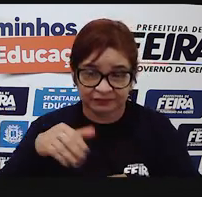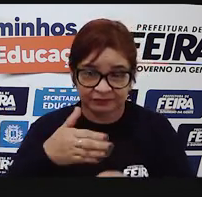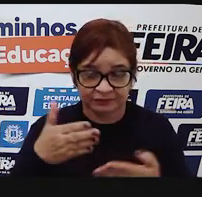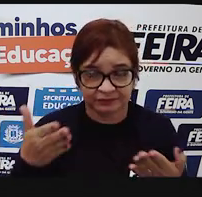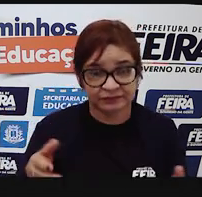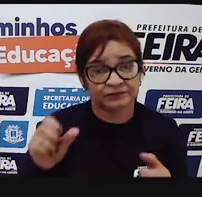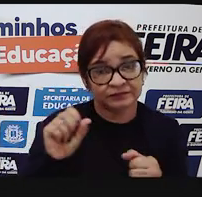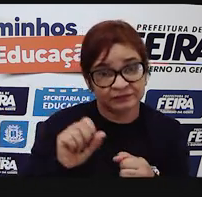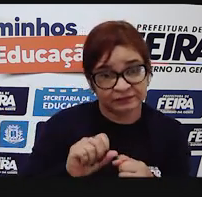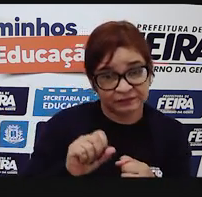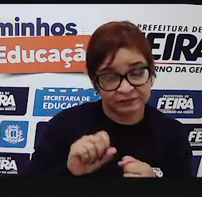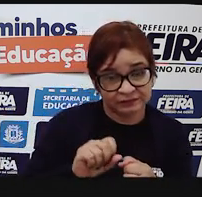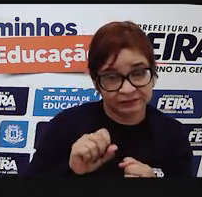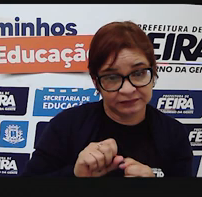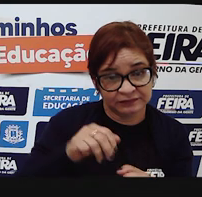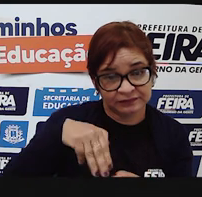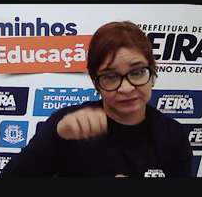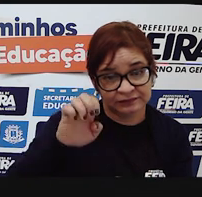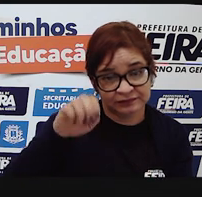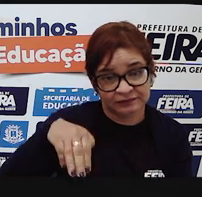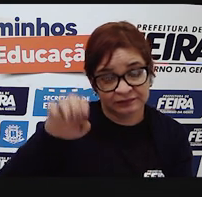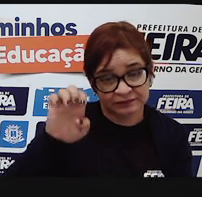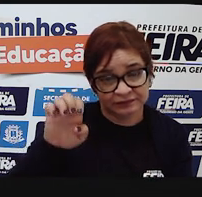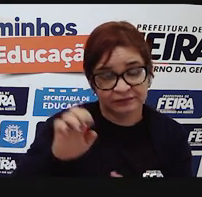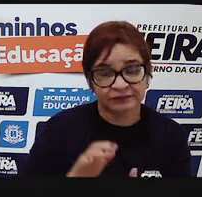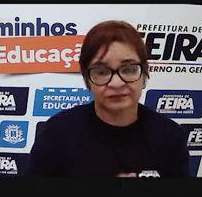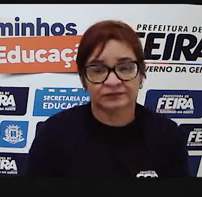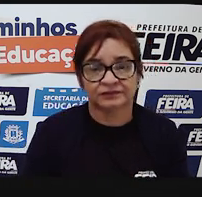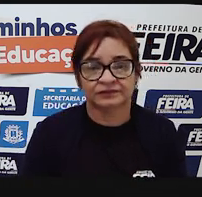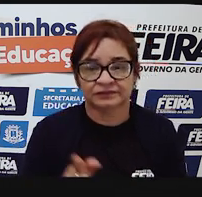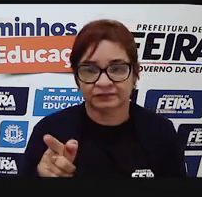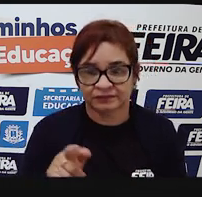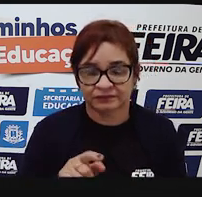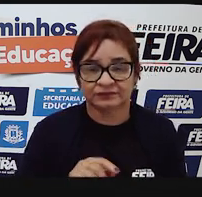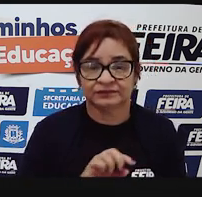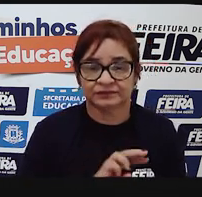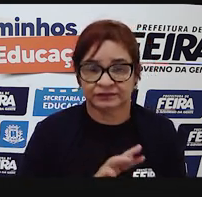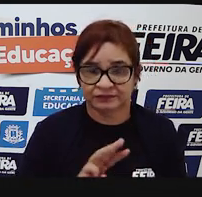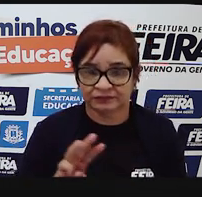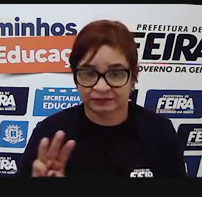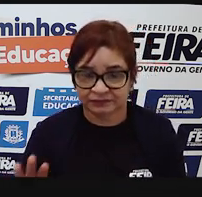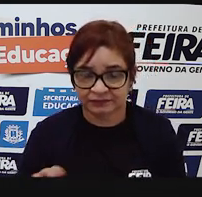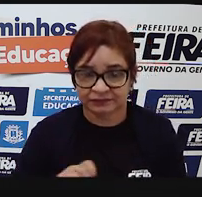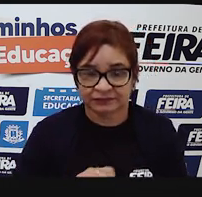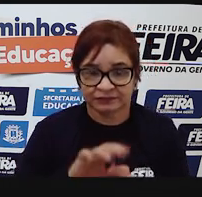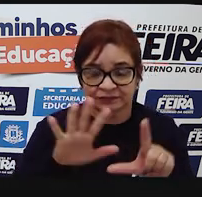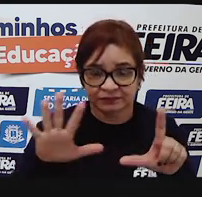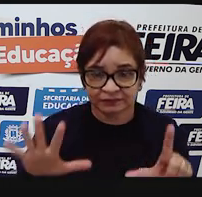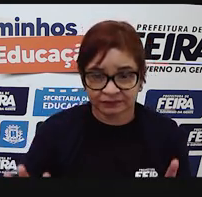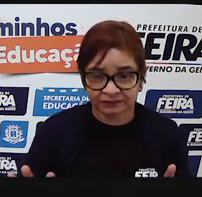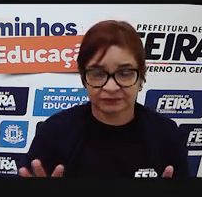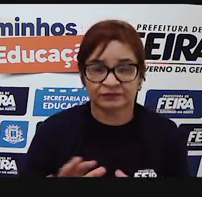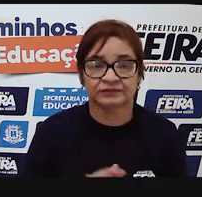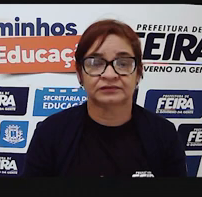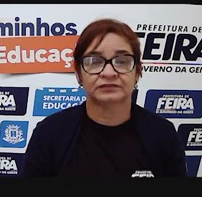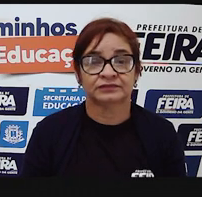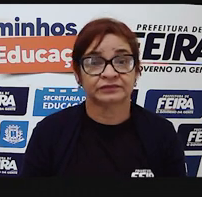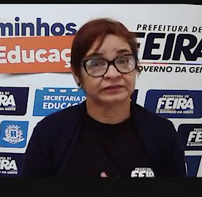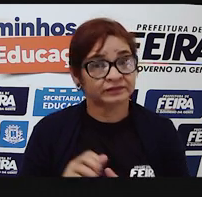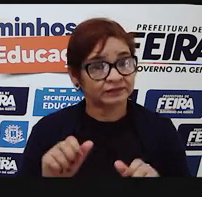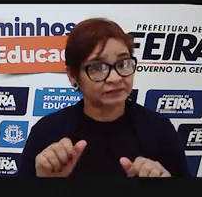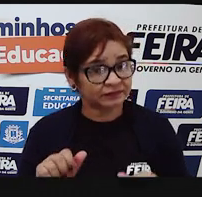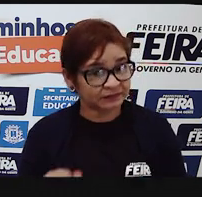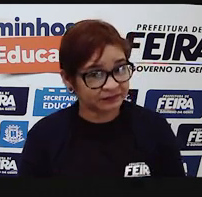você quiser criar algum meme, é você se inscrever no canal, ou melhor, no site do Canva, e assim